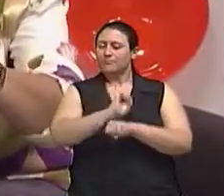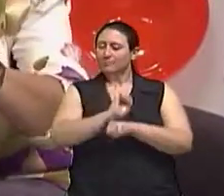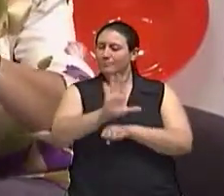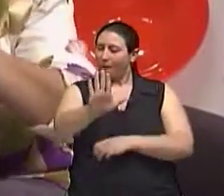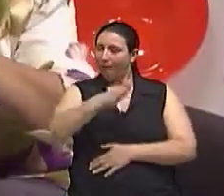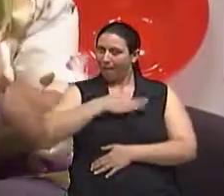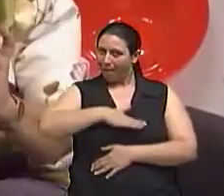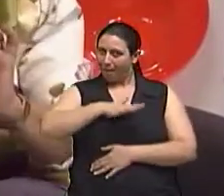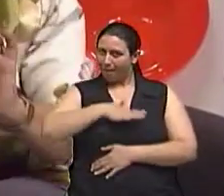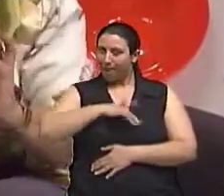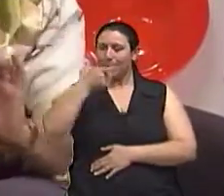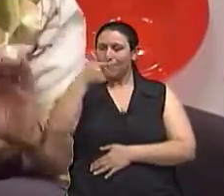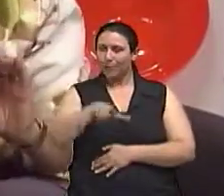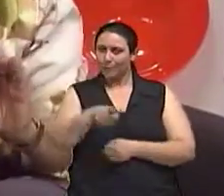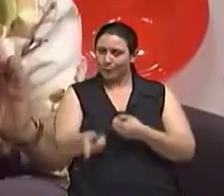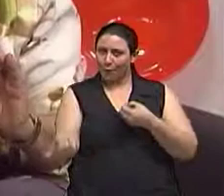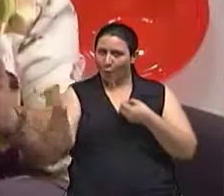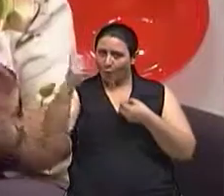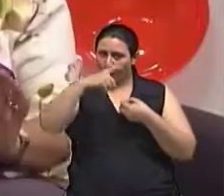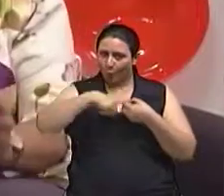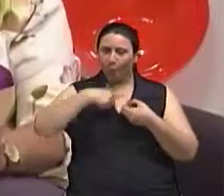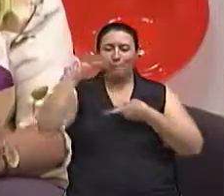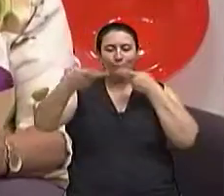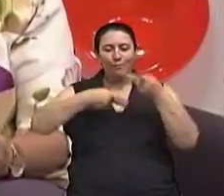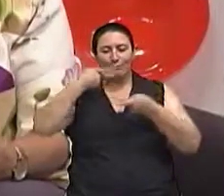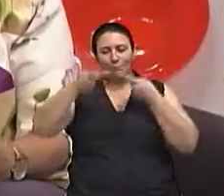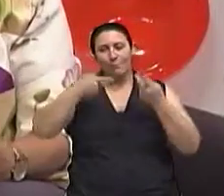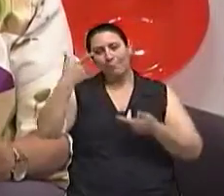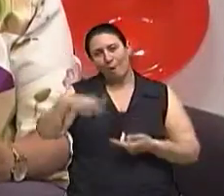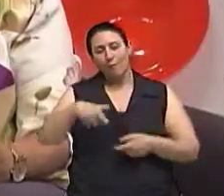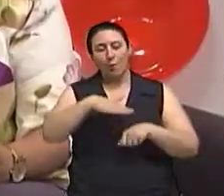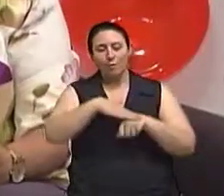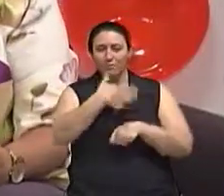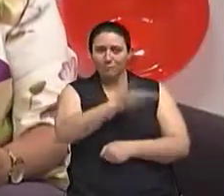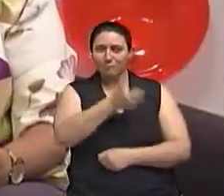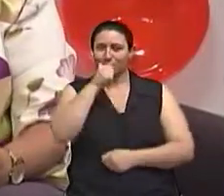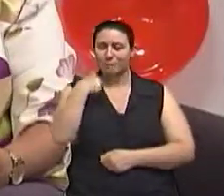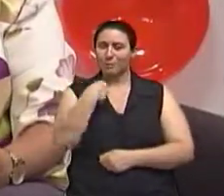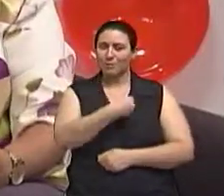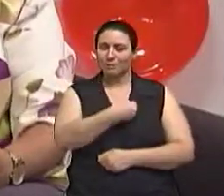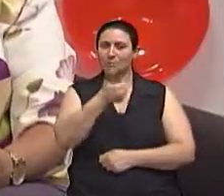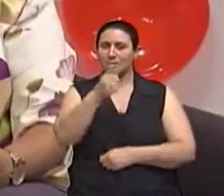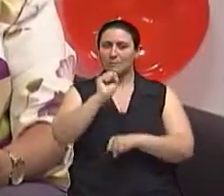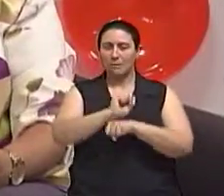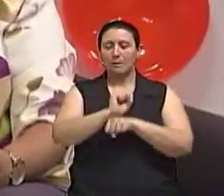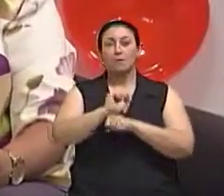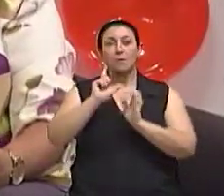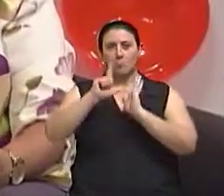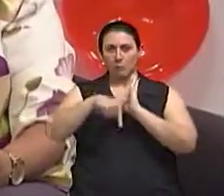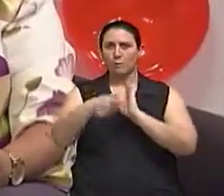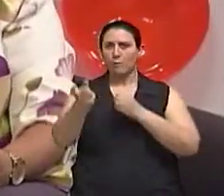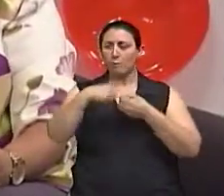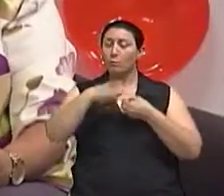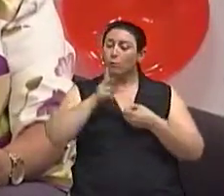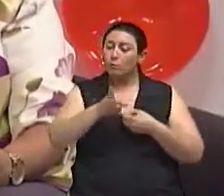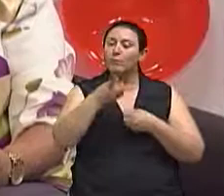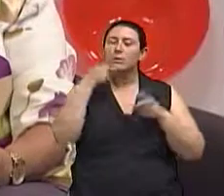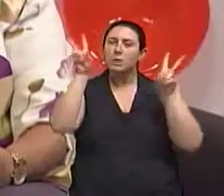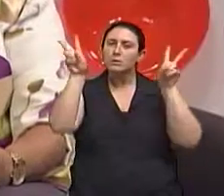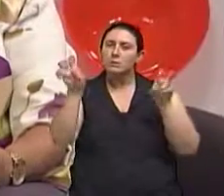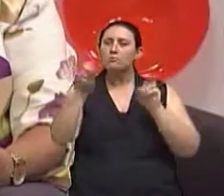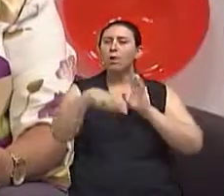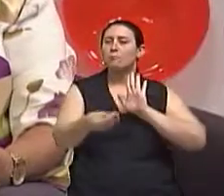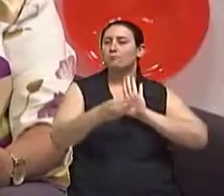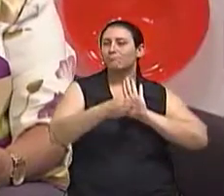calmo. Temos mais a metade do programa para conversar com a Rafaela. Nós voltamos então para falar sobre, continuar aqui, sobre